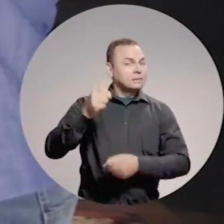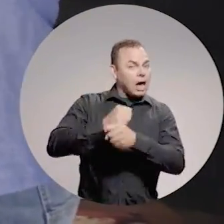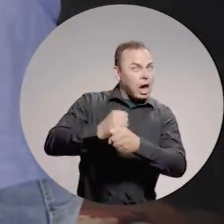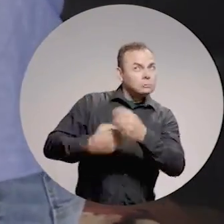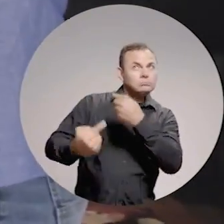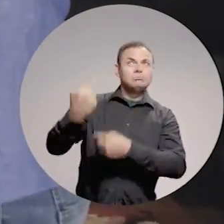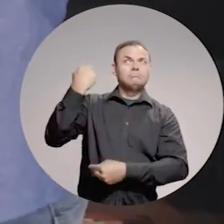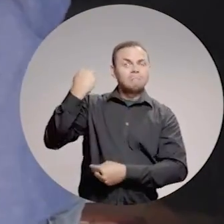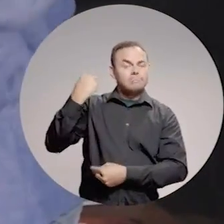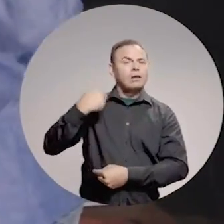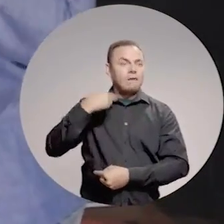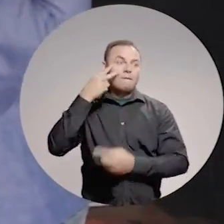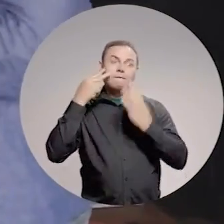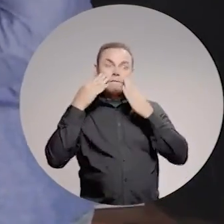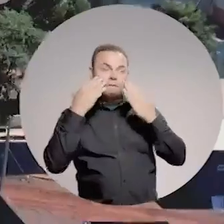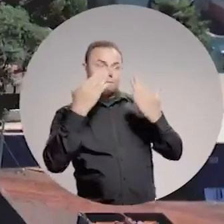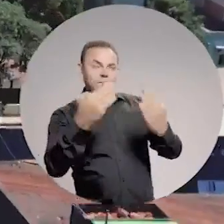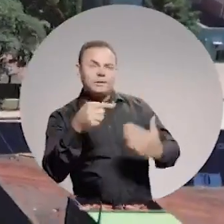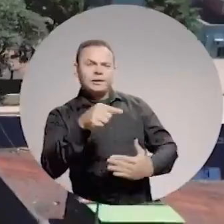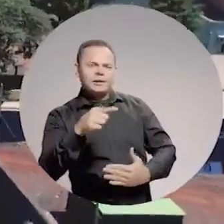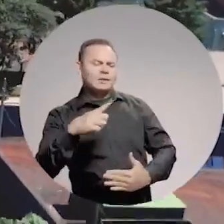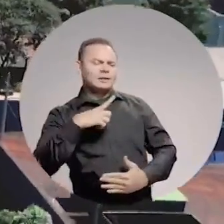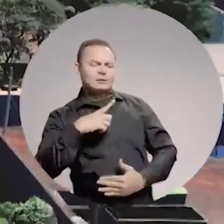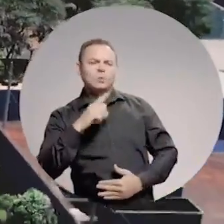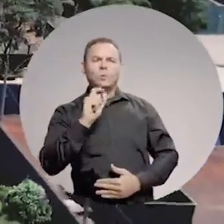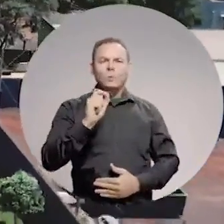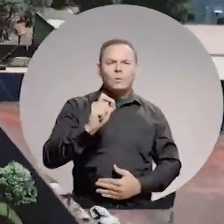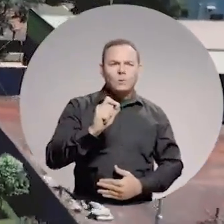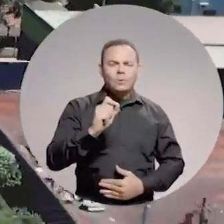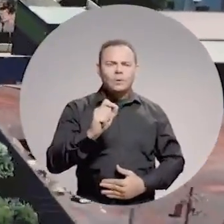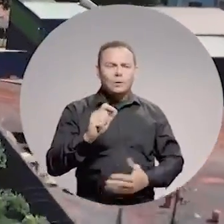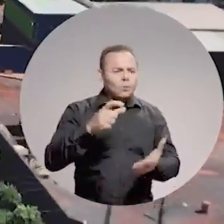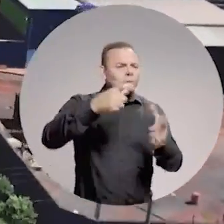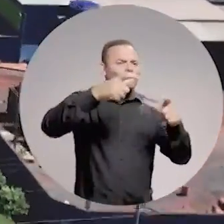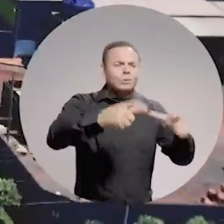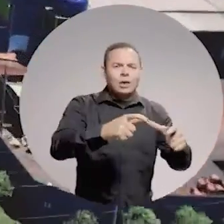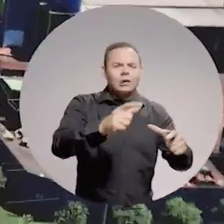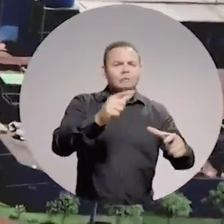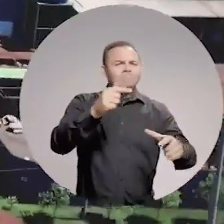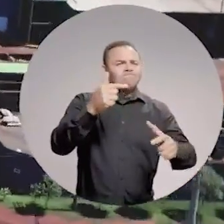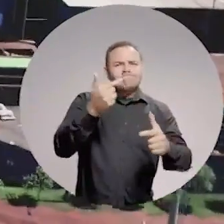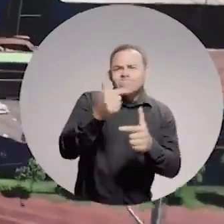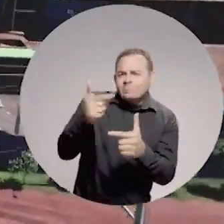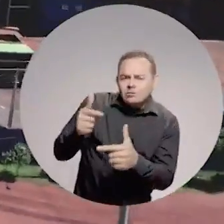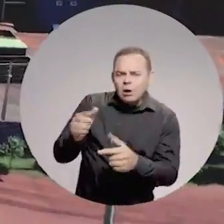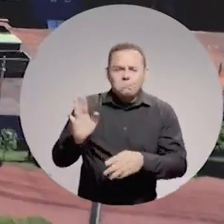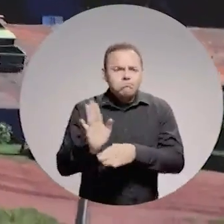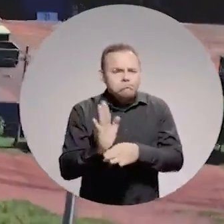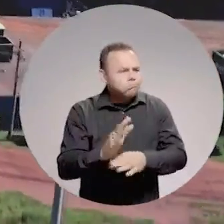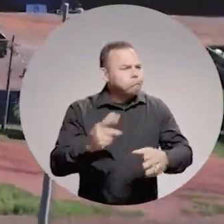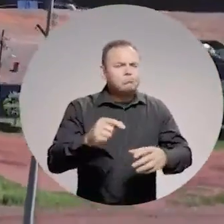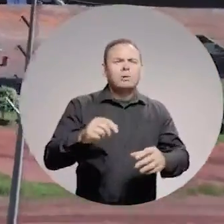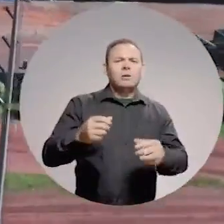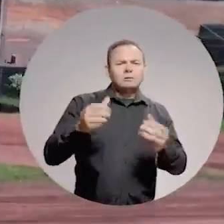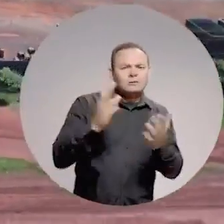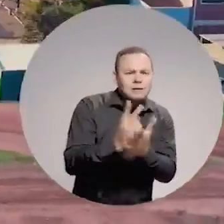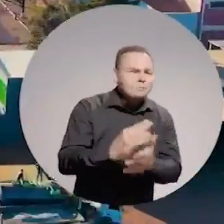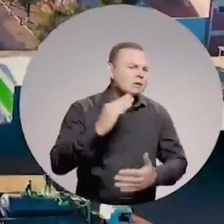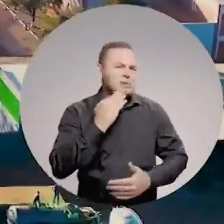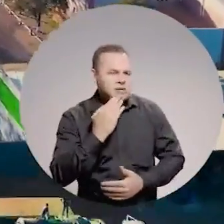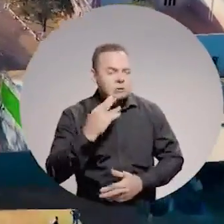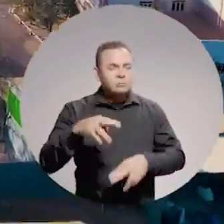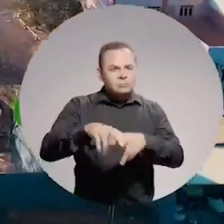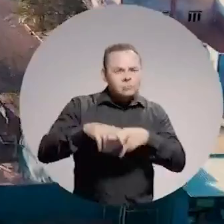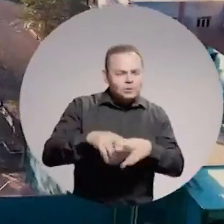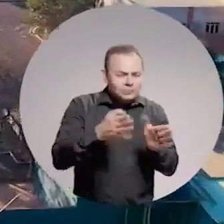e nesses três anos eu vivi a era que não tinha asfalto. E o Polo aqui tem 20, 25 anos e viviam naquela situação. E